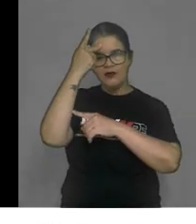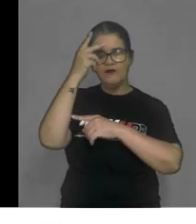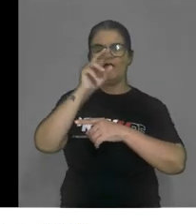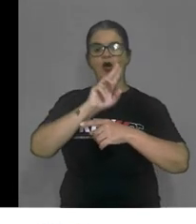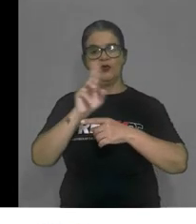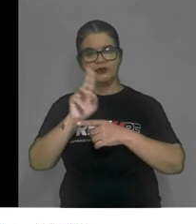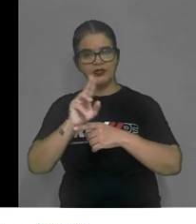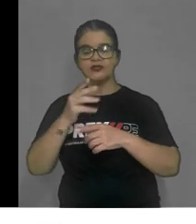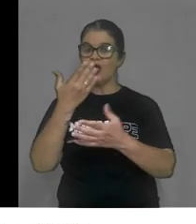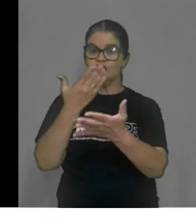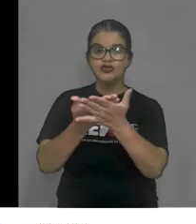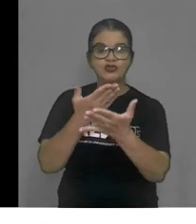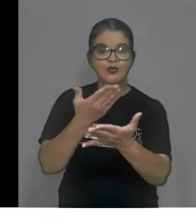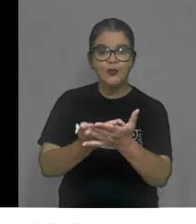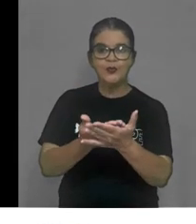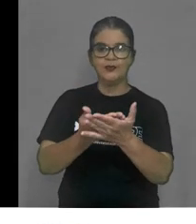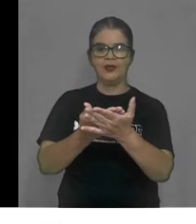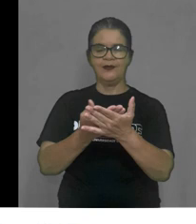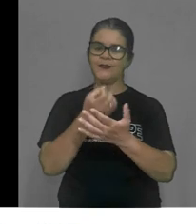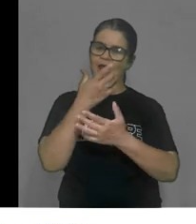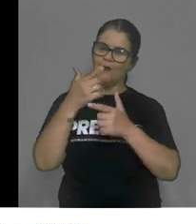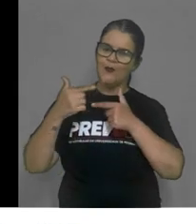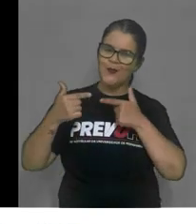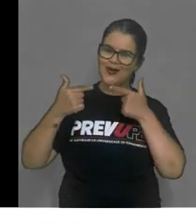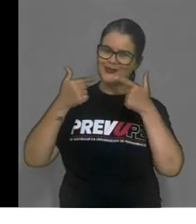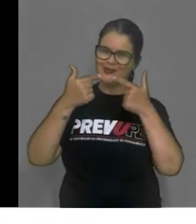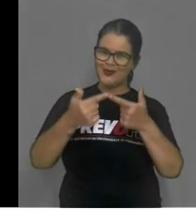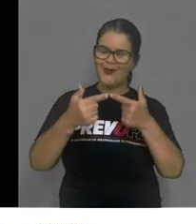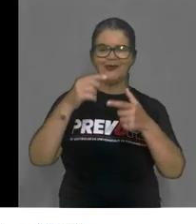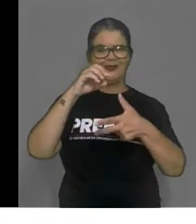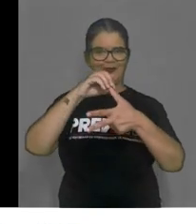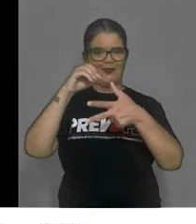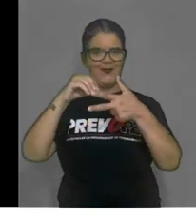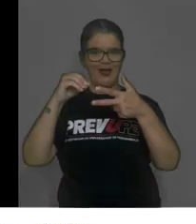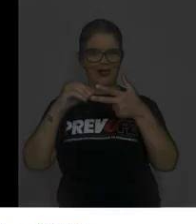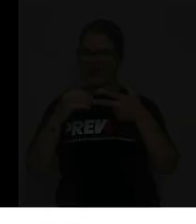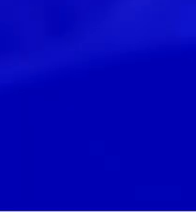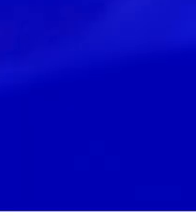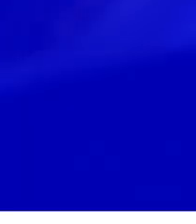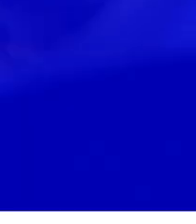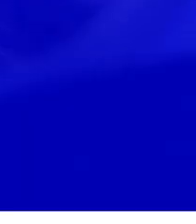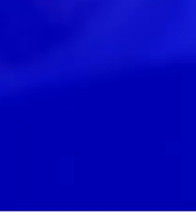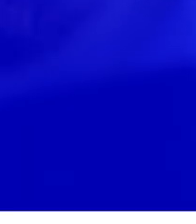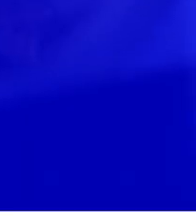estude e boa sorte no Enem. Simbora, prego par.